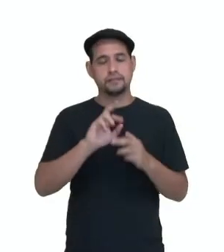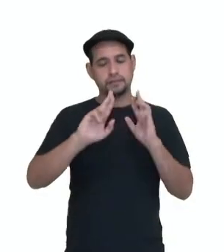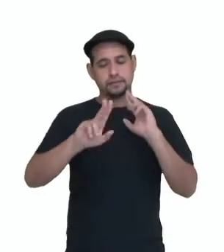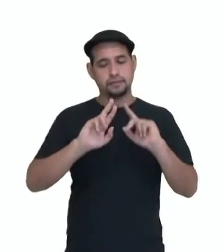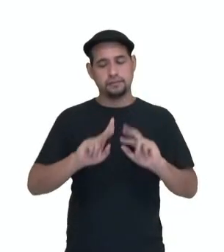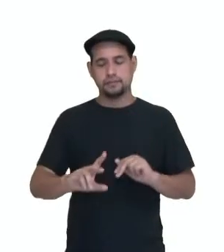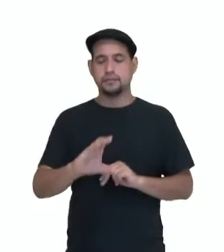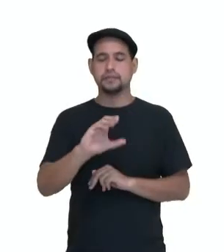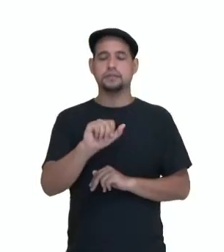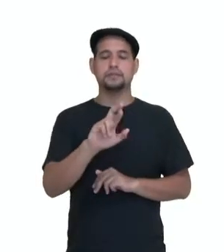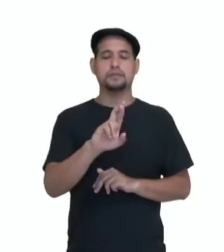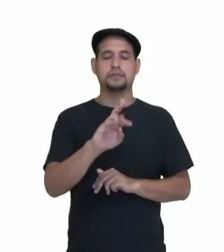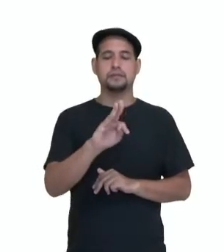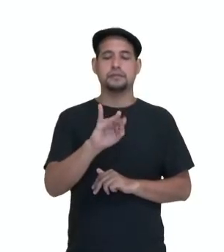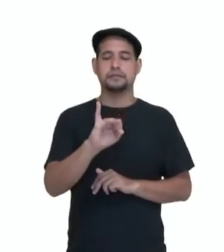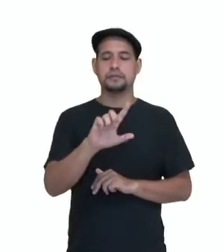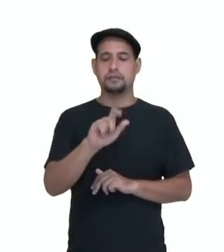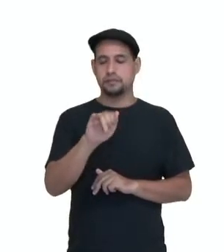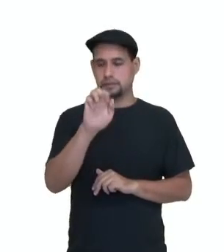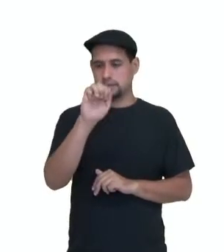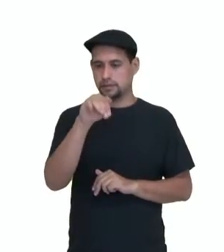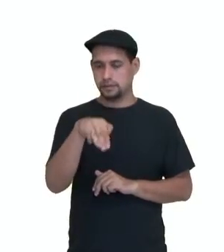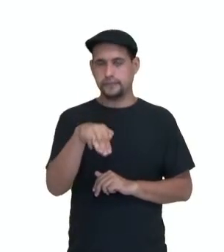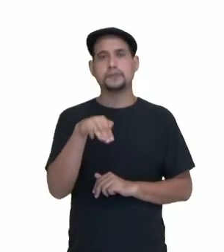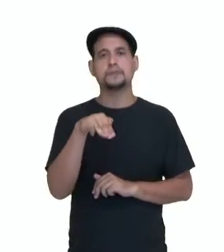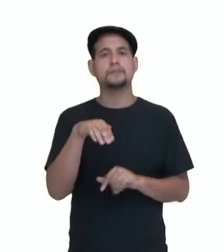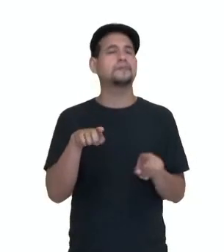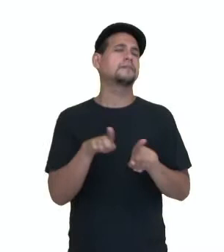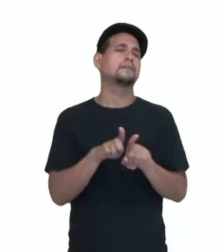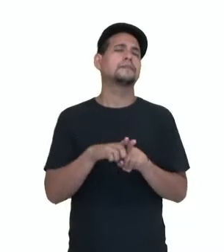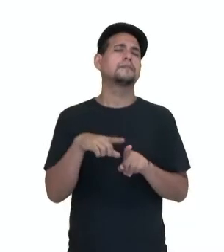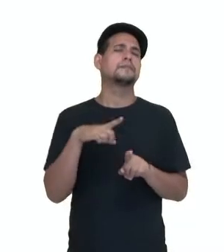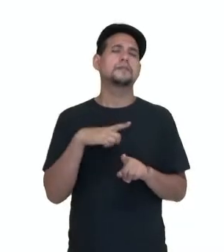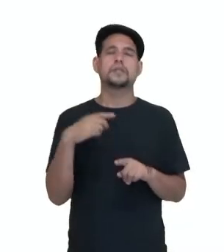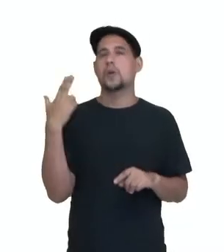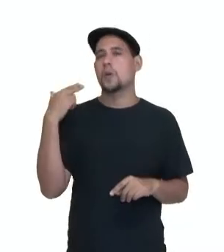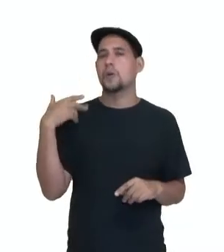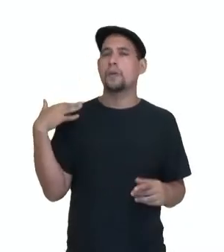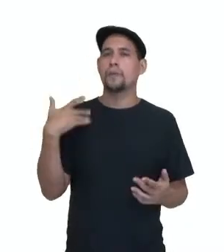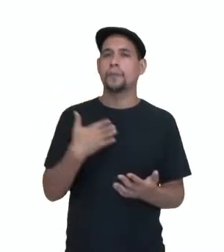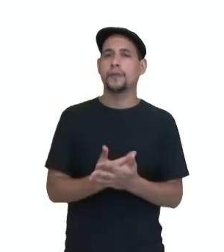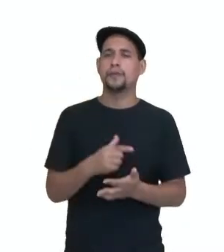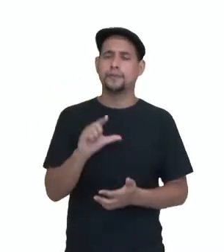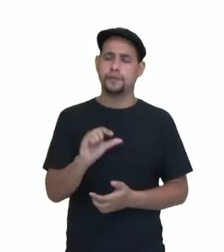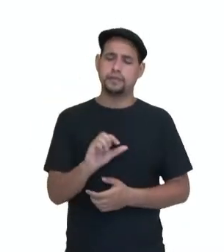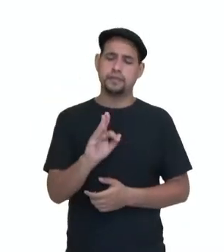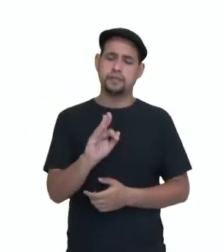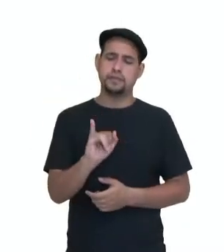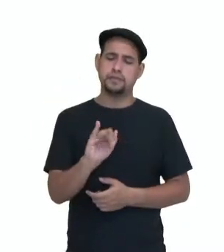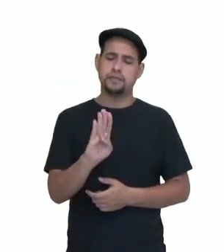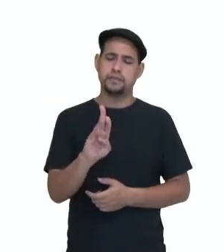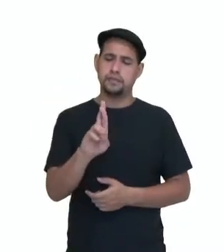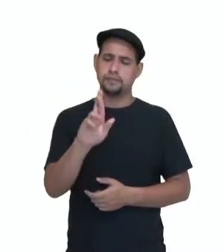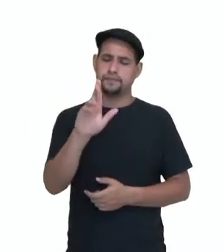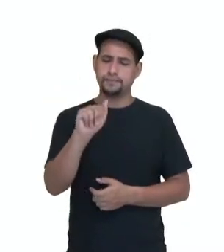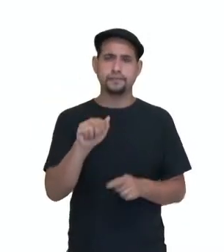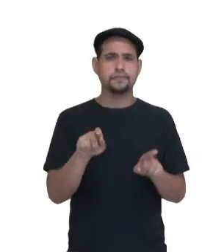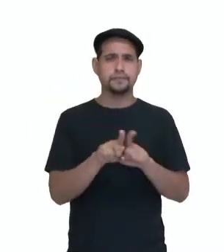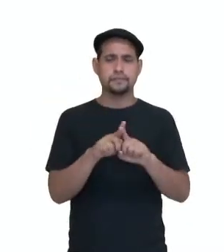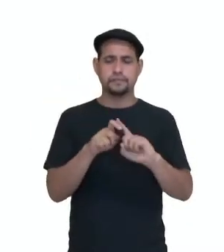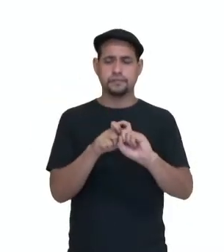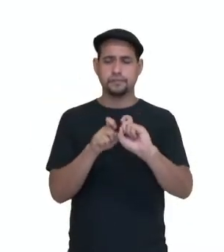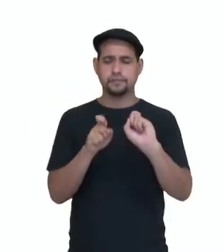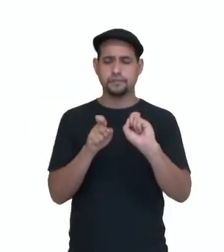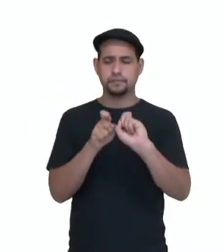cartilagem, né? Tipo de fibras. A cartilagem é lina e a lina é a mais comum, tem poucas fibras. A cartilagem elástica tem